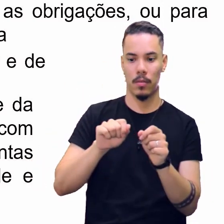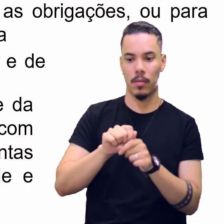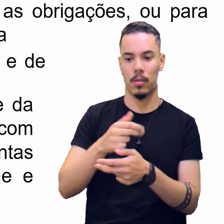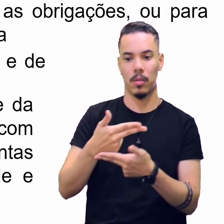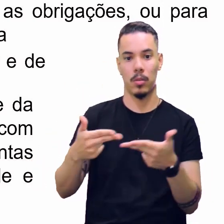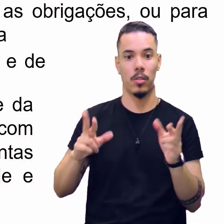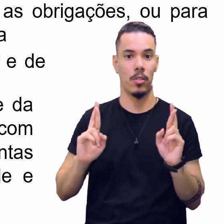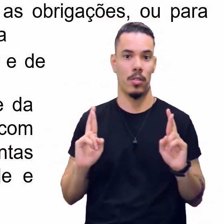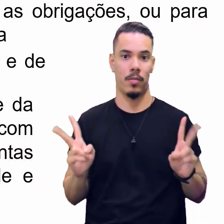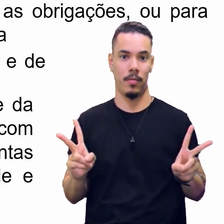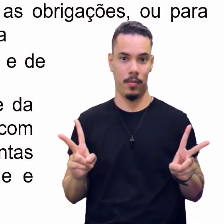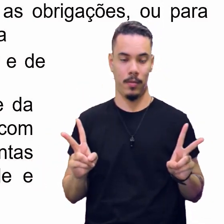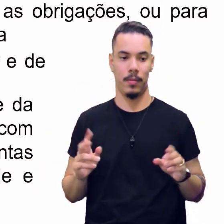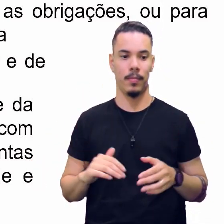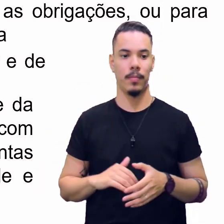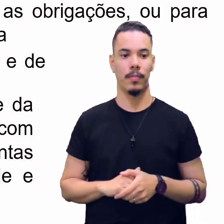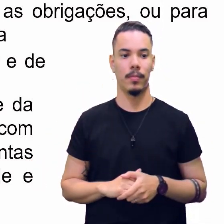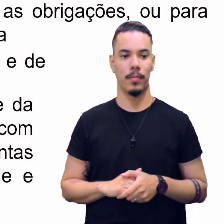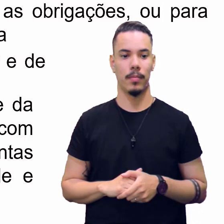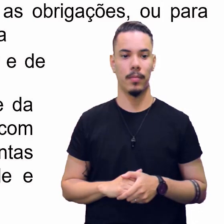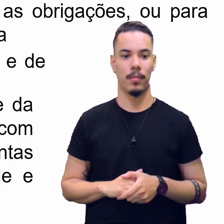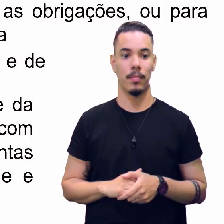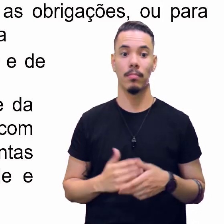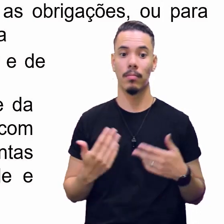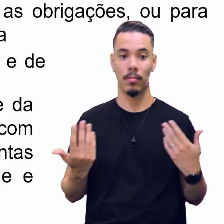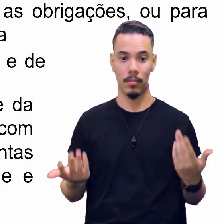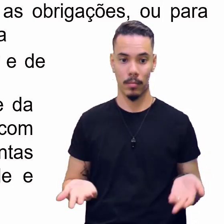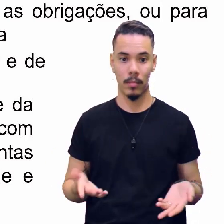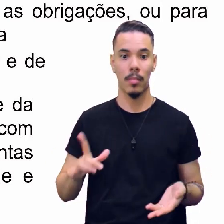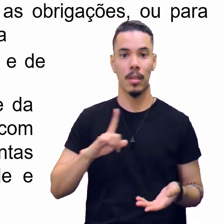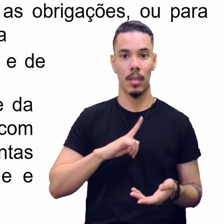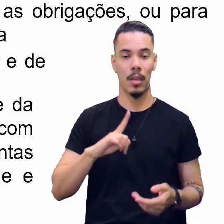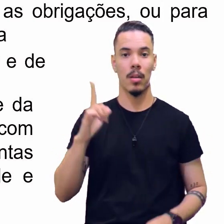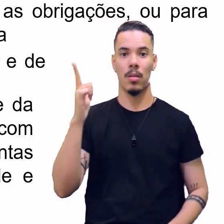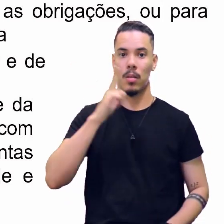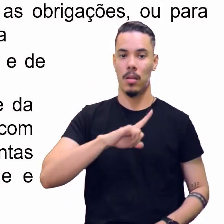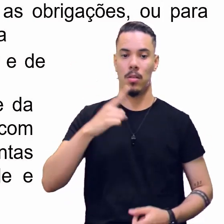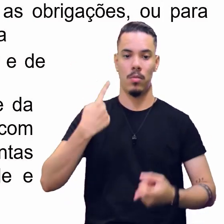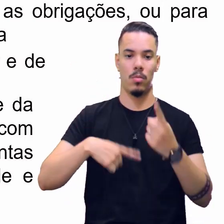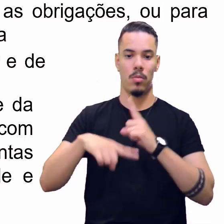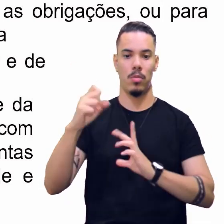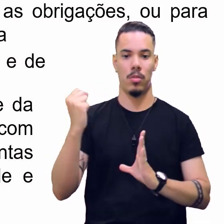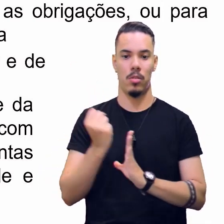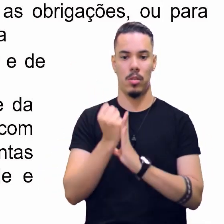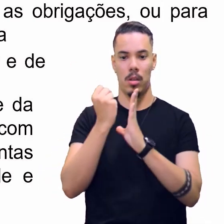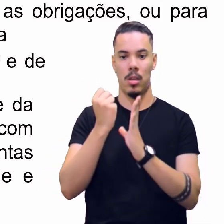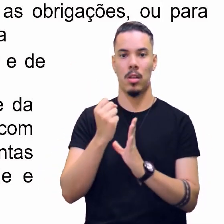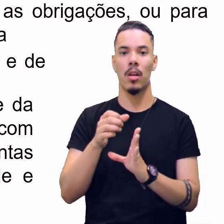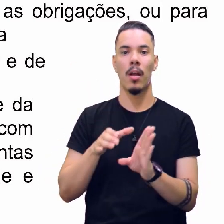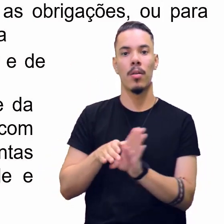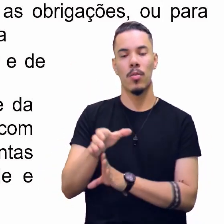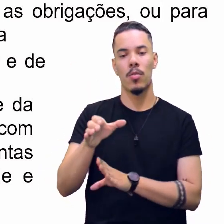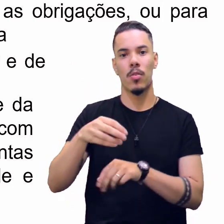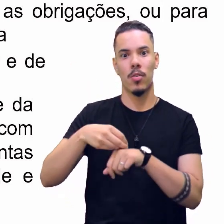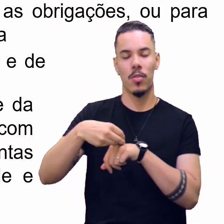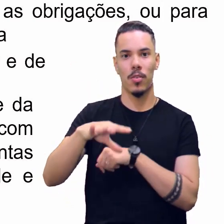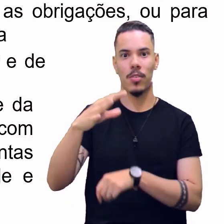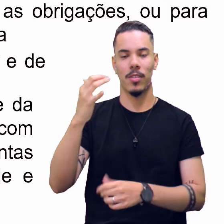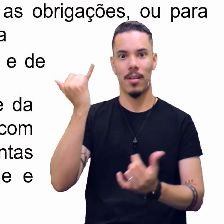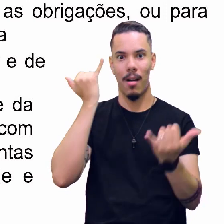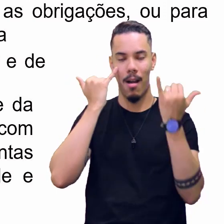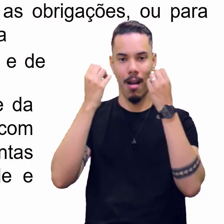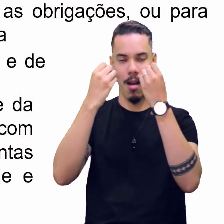diferente. Um deles, que tem ganhado destaque, é o coach em saúde e bem-estar,